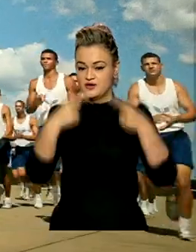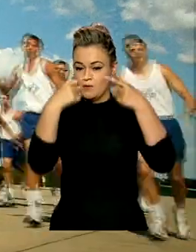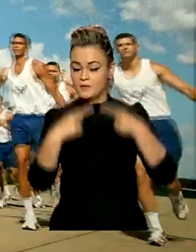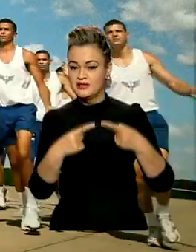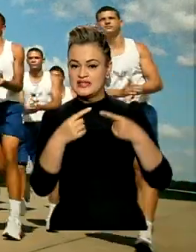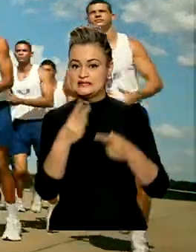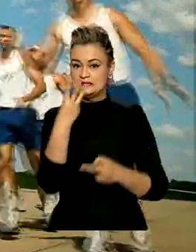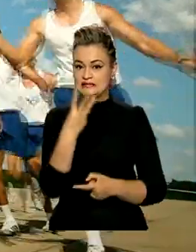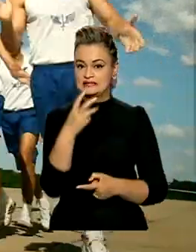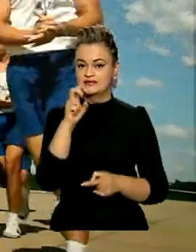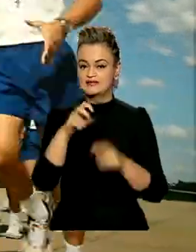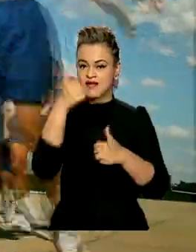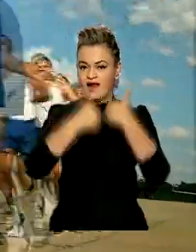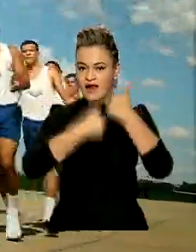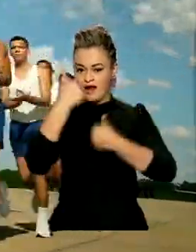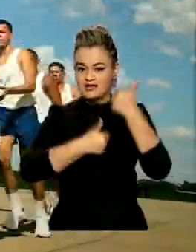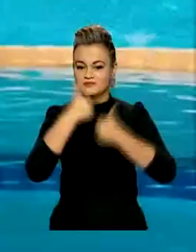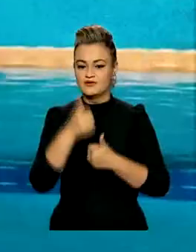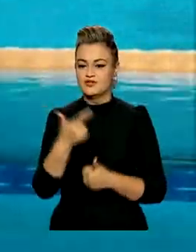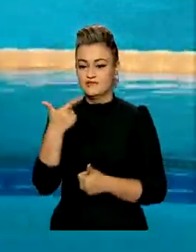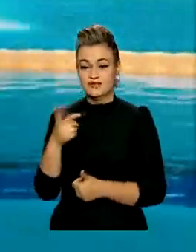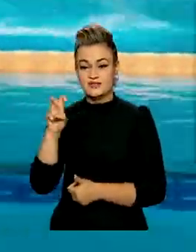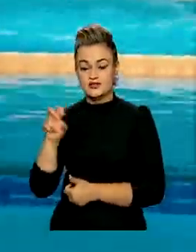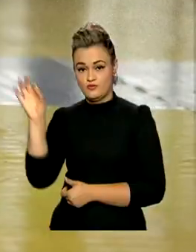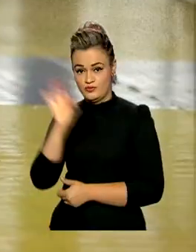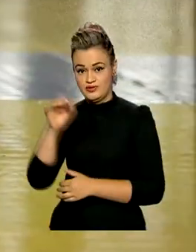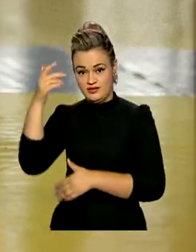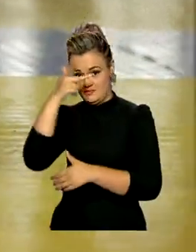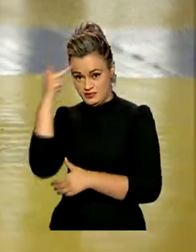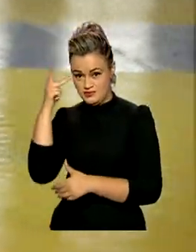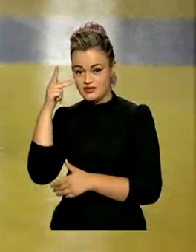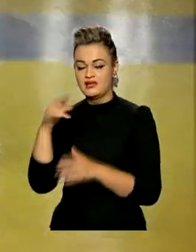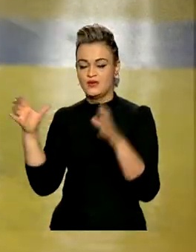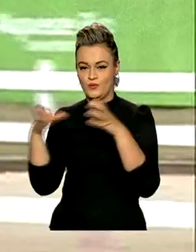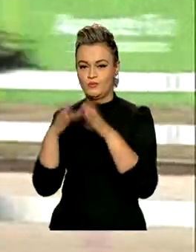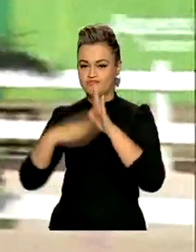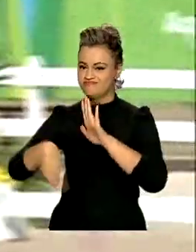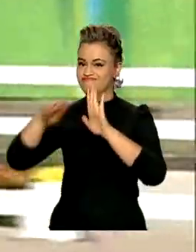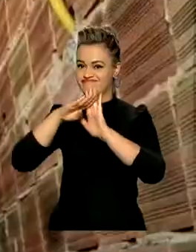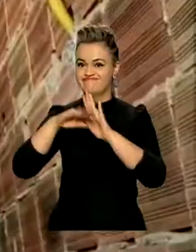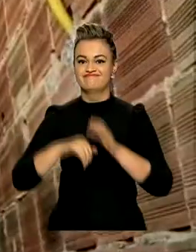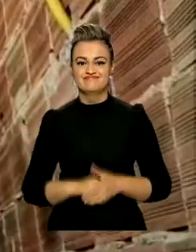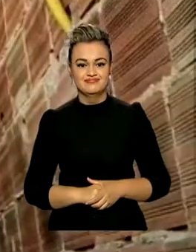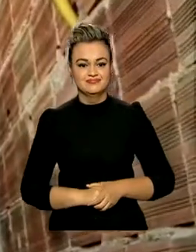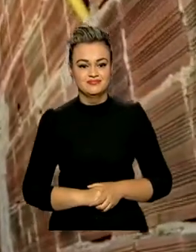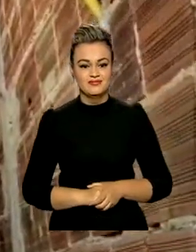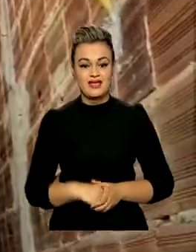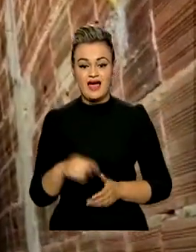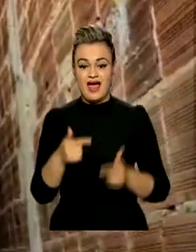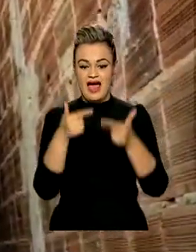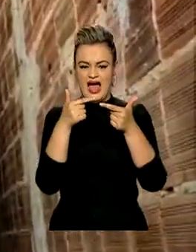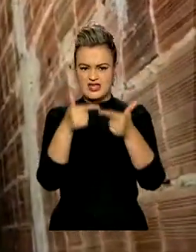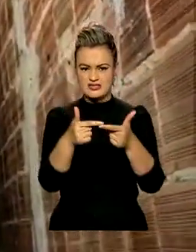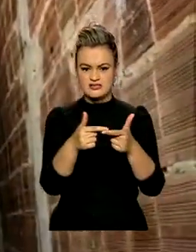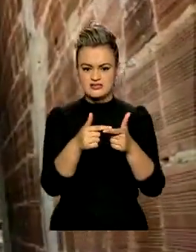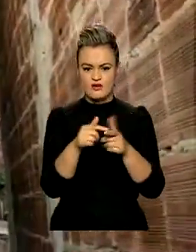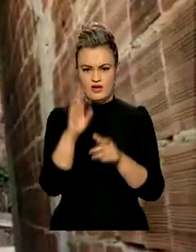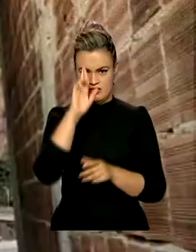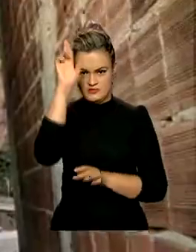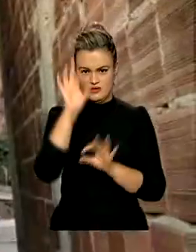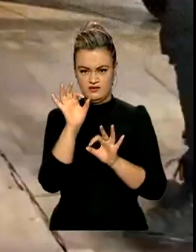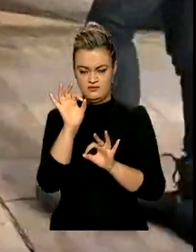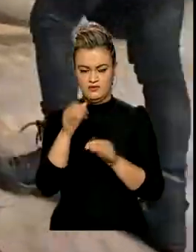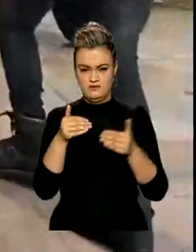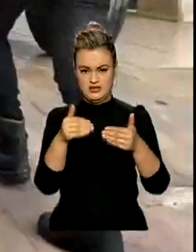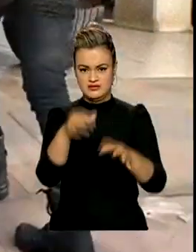35 modalidades e 25% dos atletas são das Forças Armadas. A operação coordenada pelo Ministério